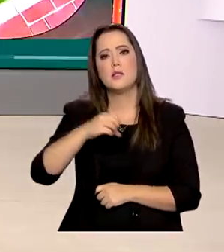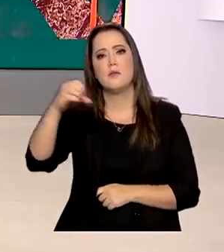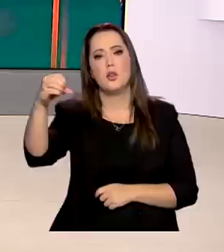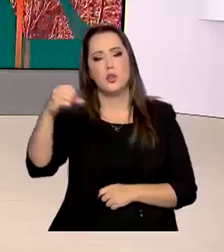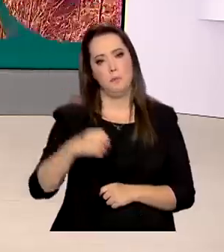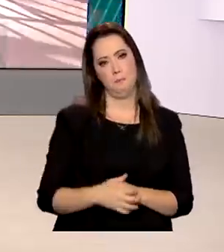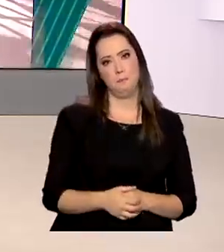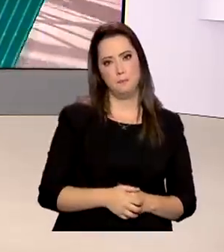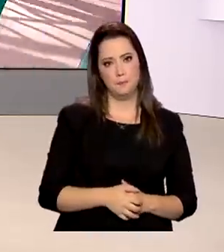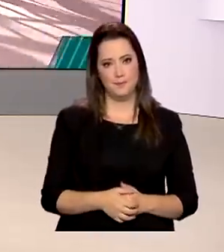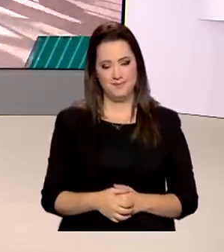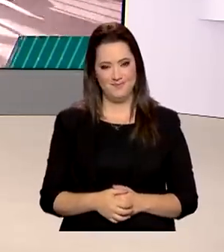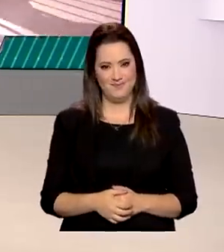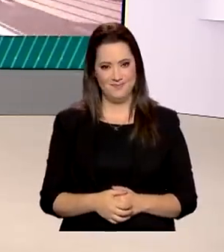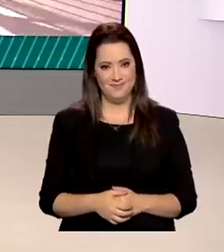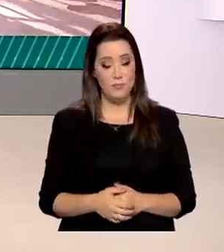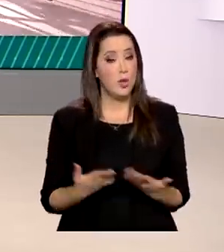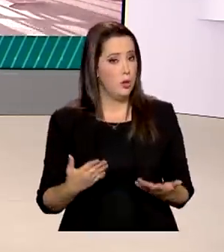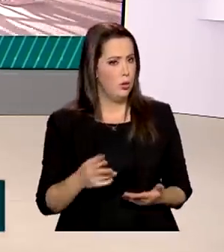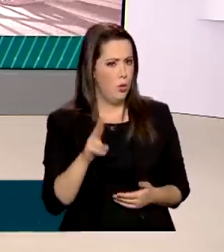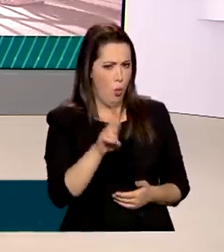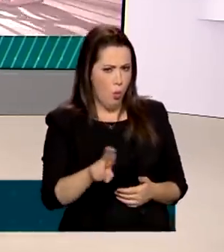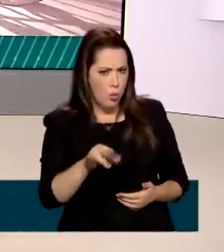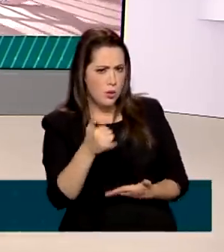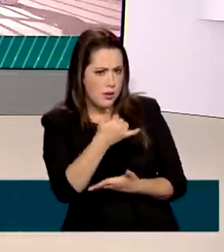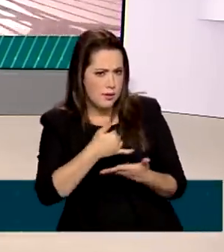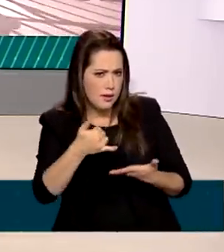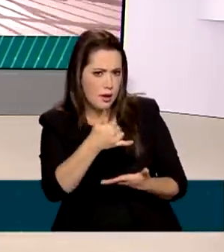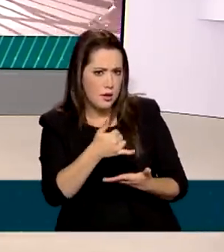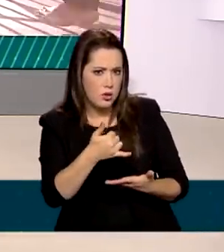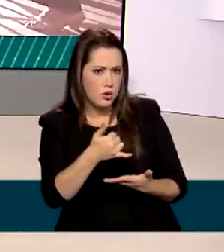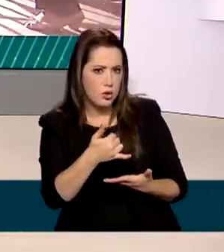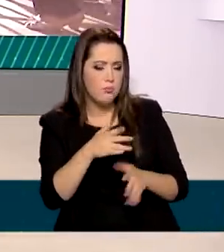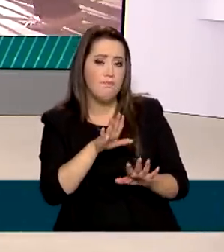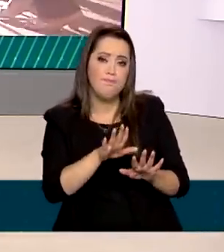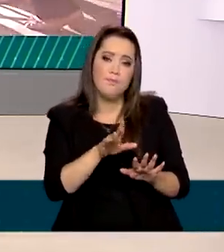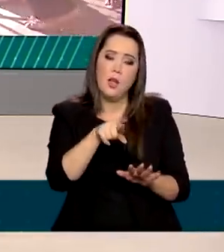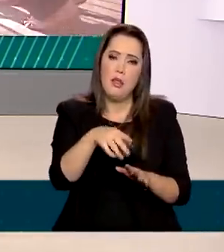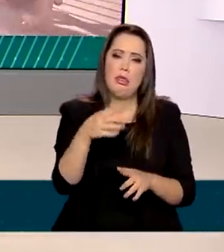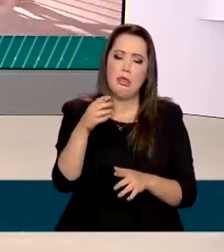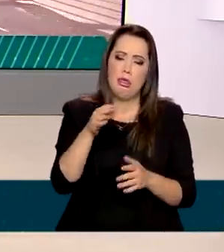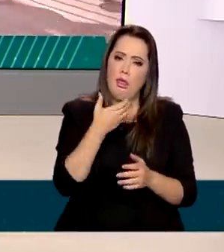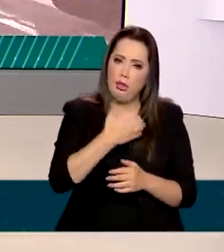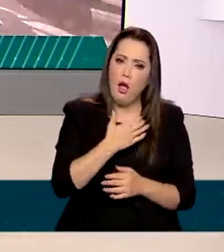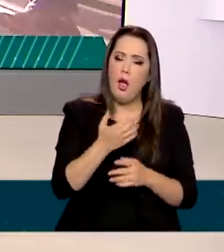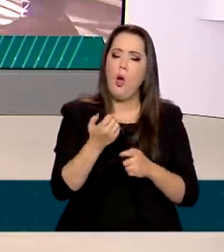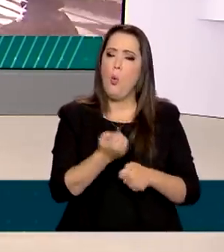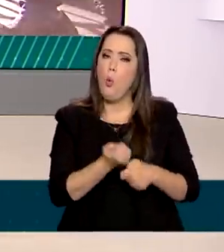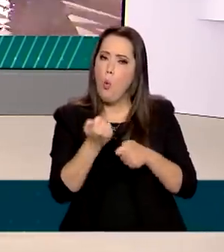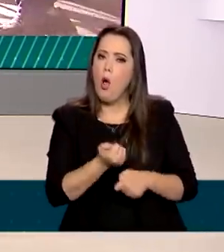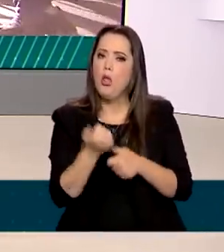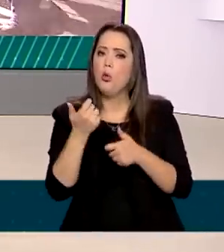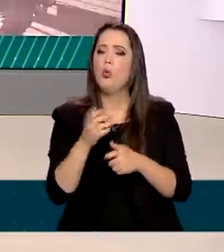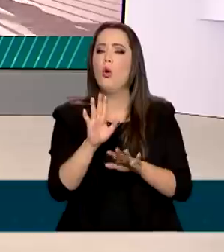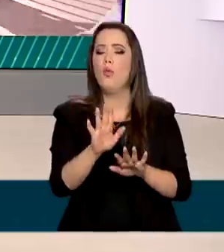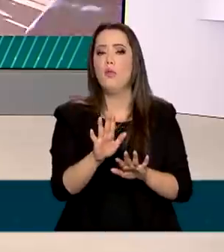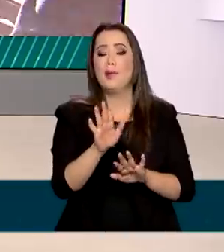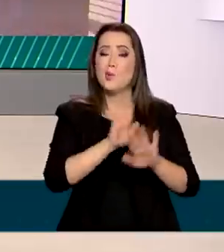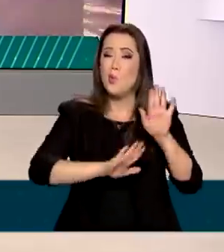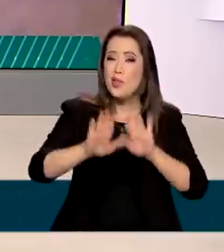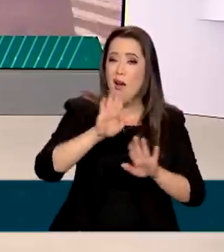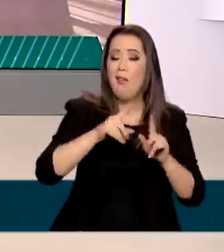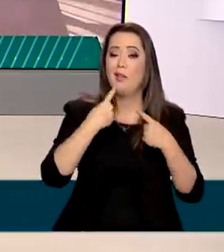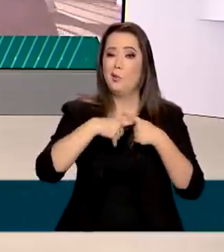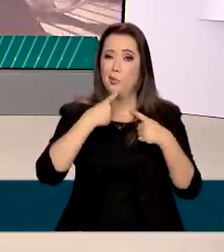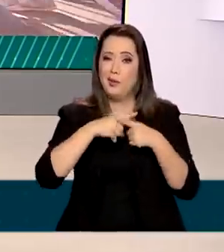pode ficar de fora das ceias de Natal e de hoje, de Ano Novo. Mas você sabia que ele é o segundo produto alimentar mais fraudado